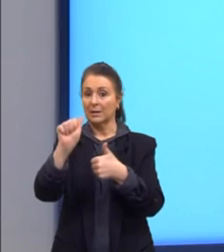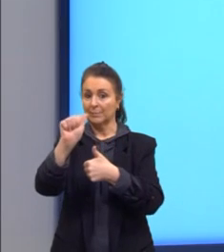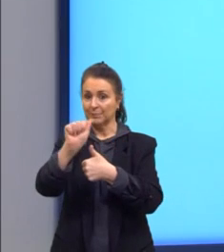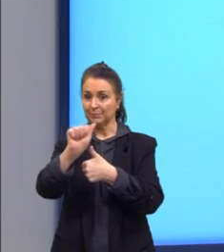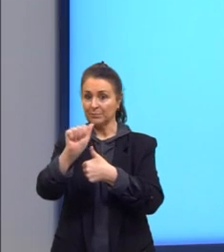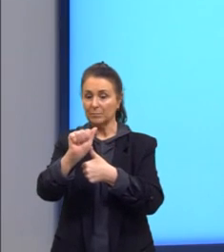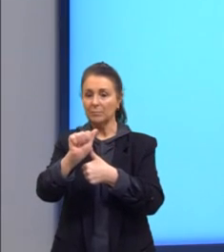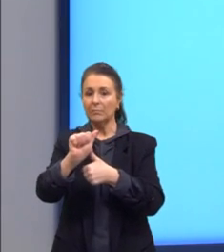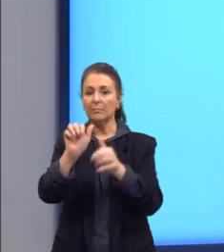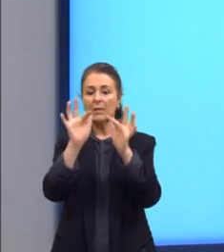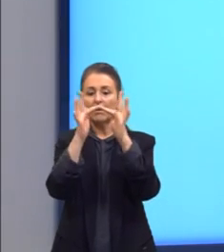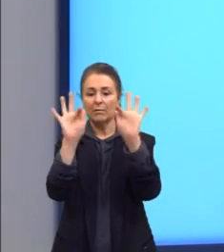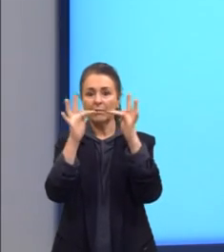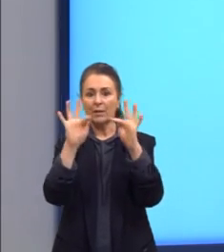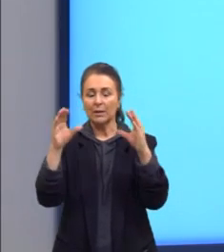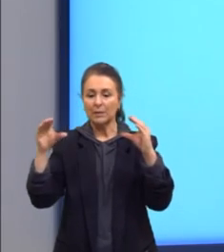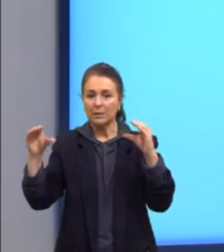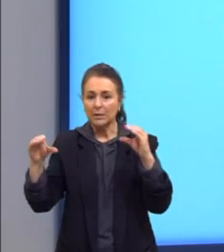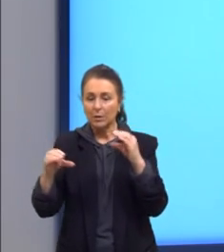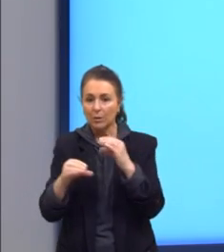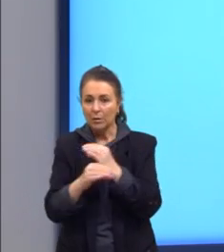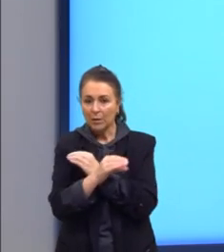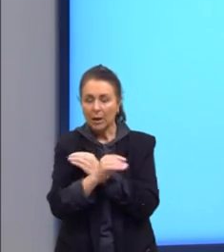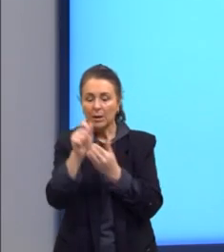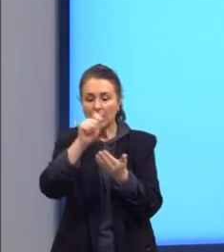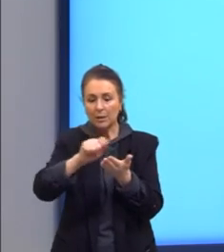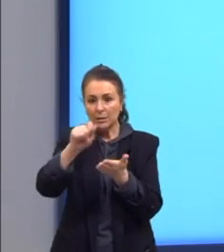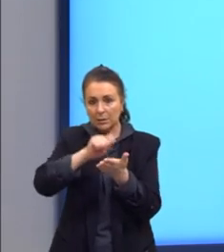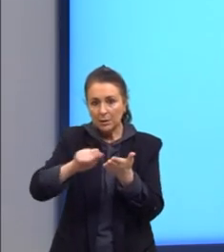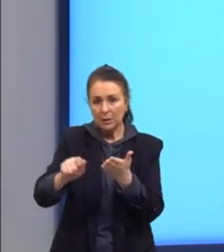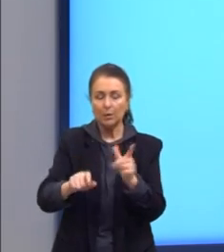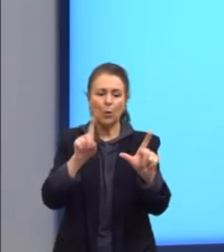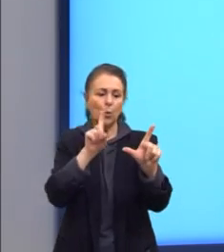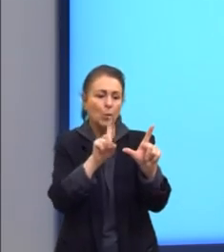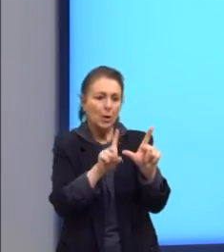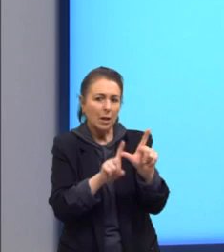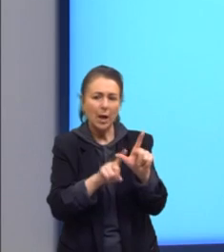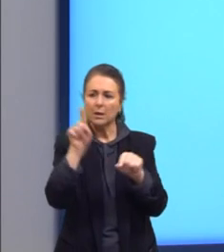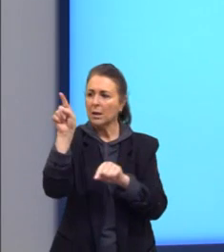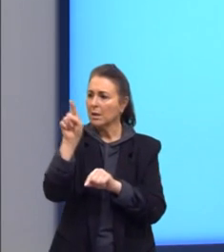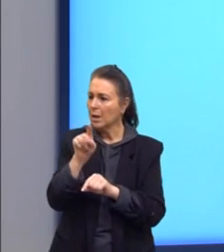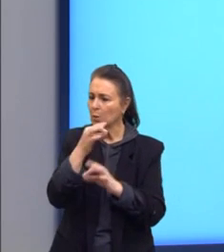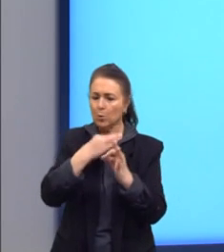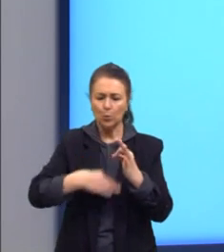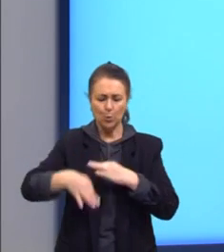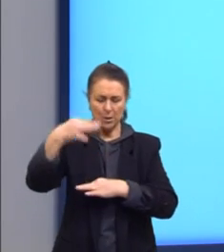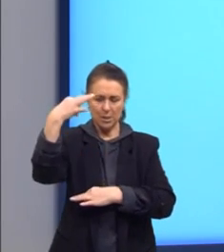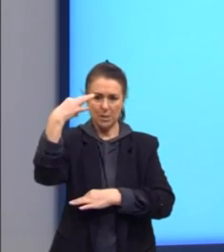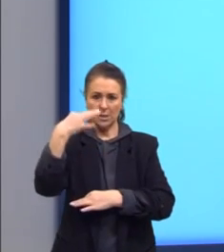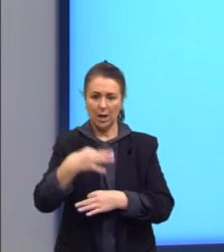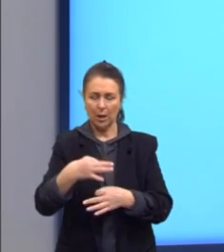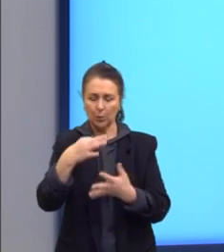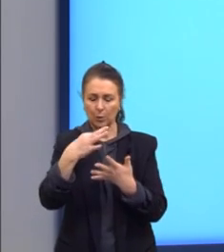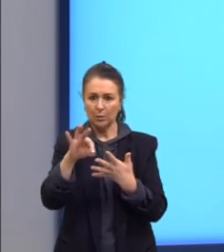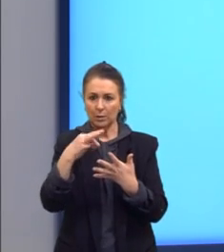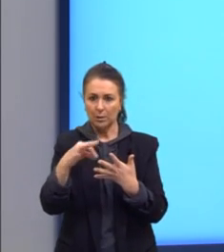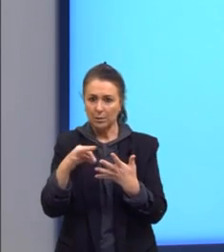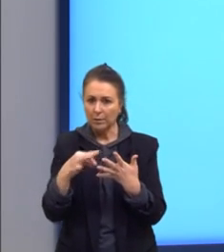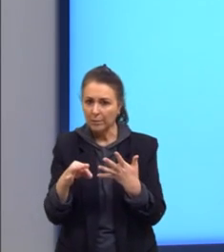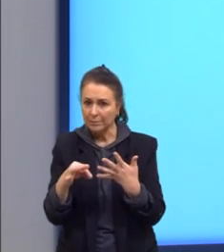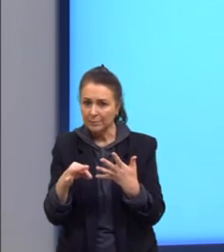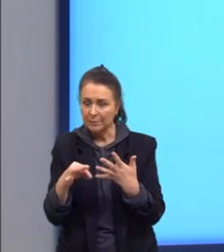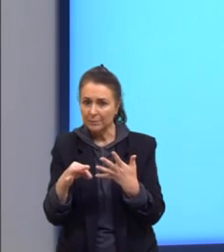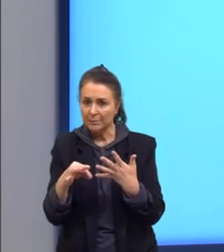completas, escritas cuidadosamente com acentos e letras maiúsculas, como o que você está fazendo. A